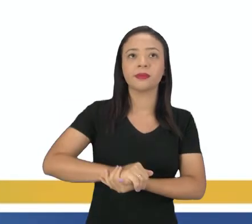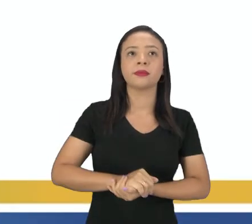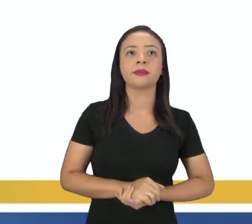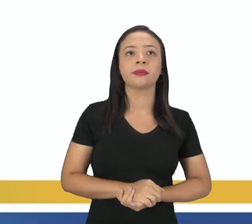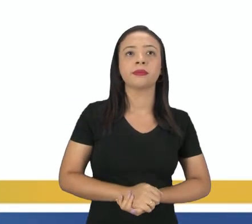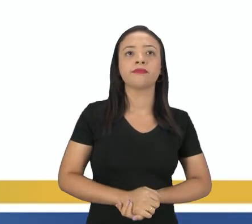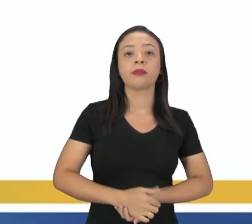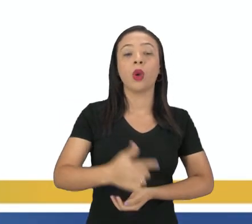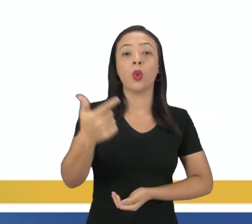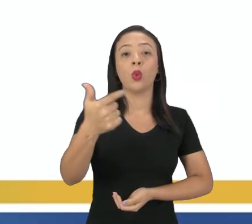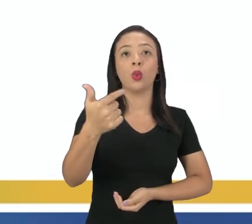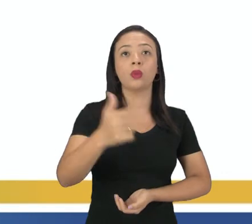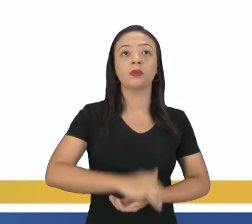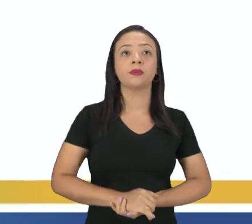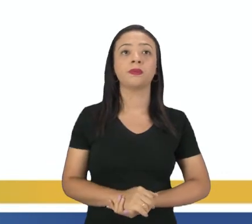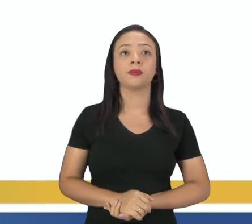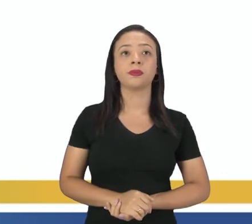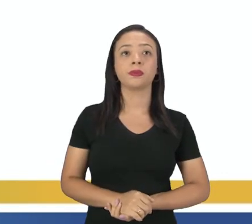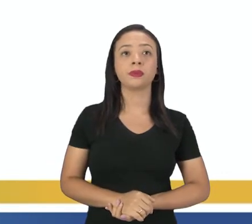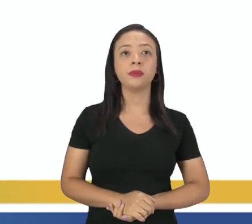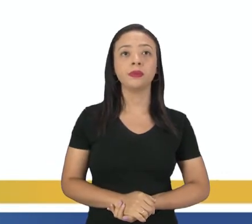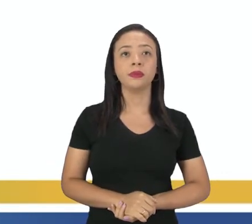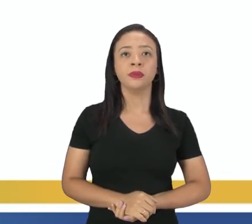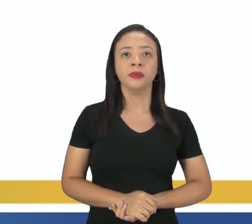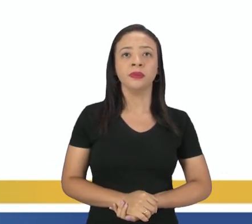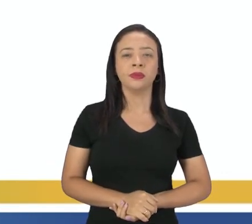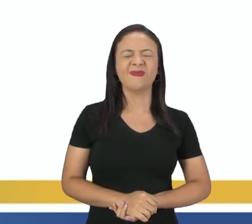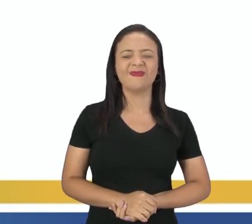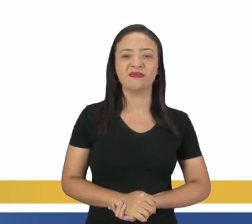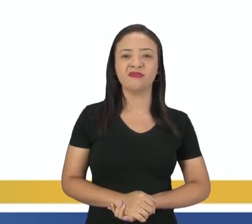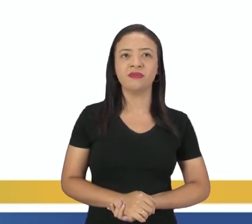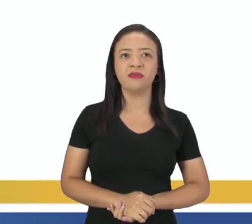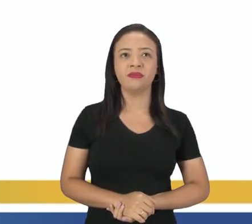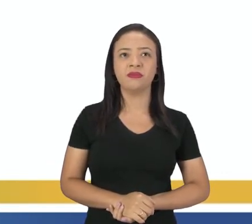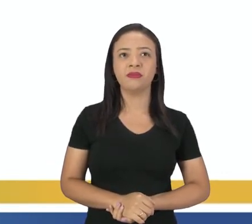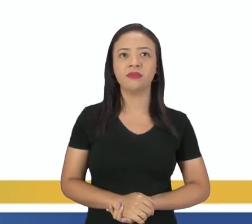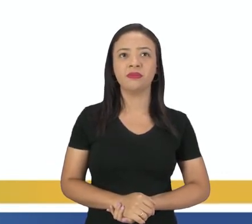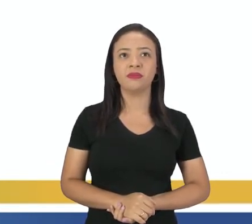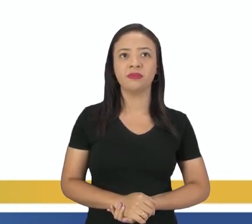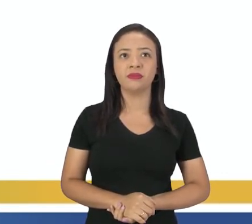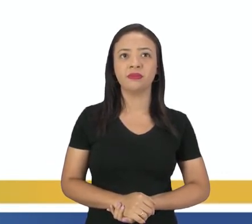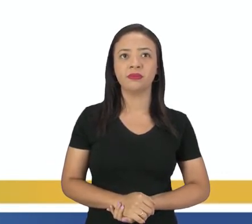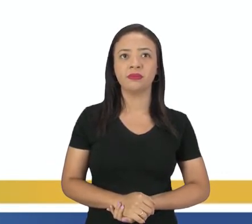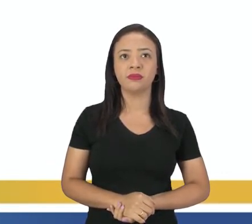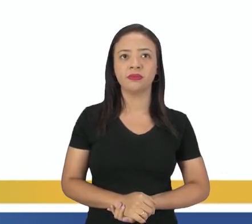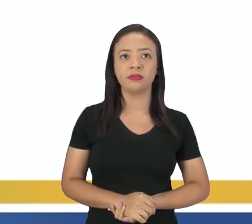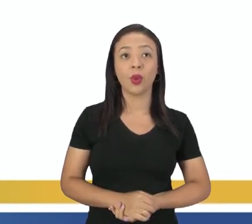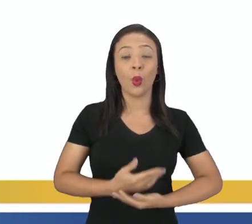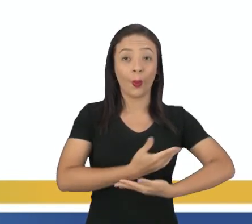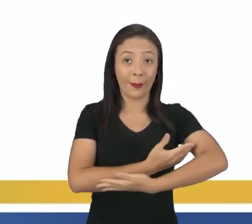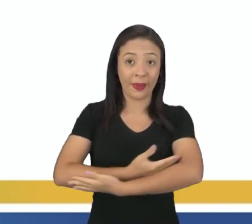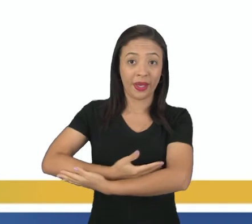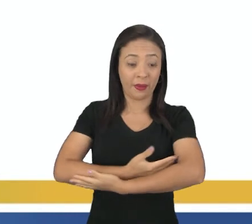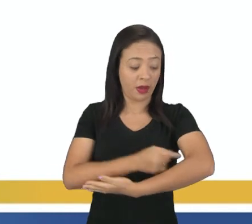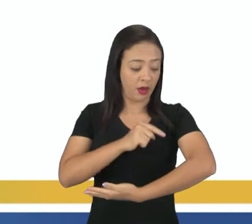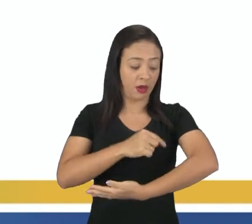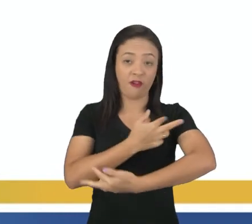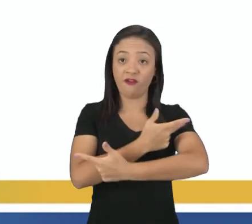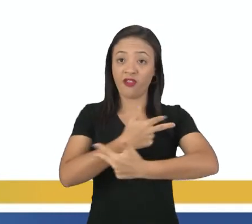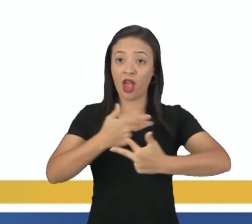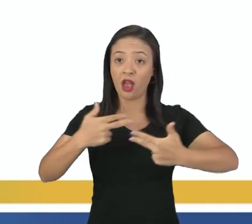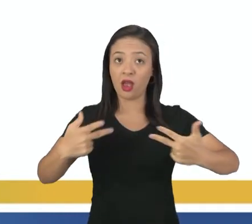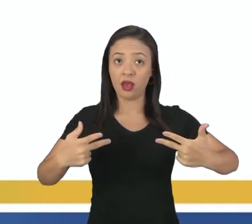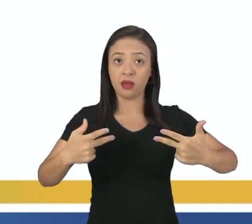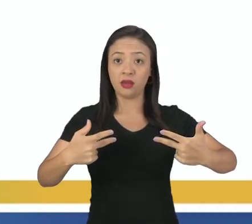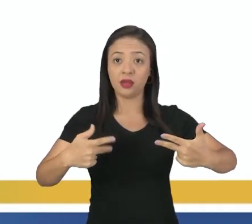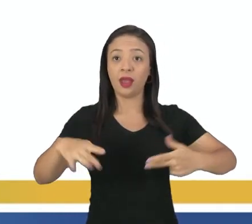A los bebés, né? Los ocitos de pelúcia. Ou seja, los bebés são eles, né? Por isso que é